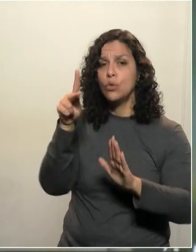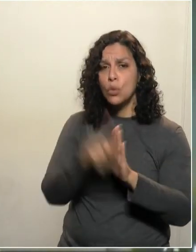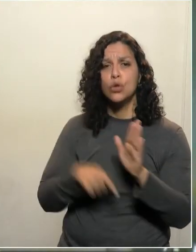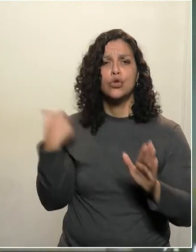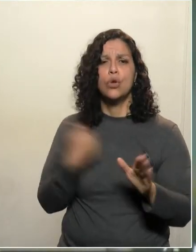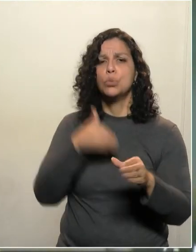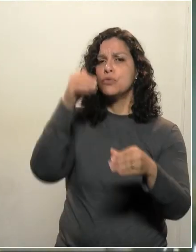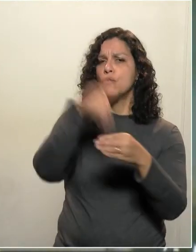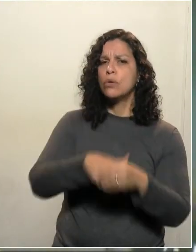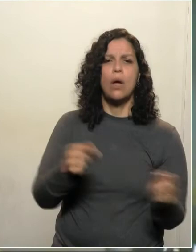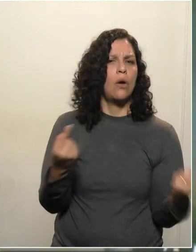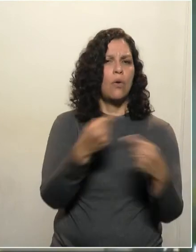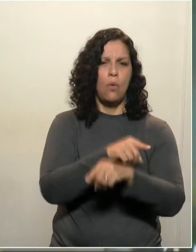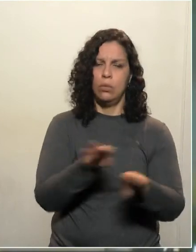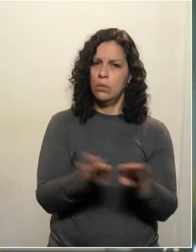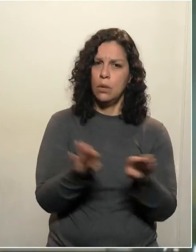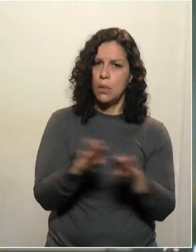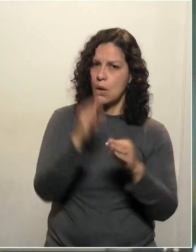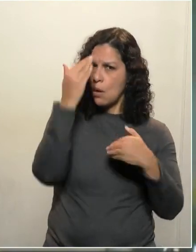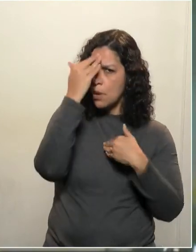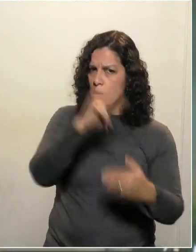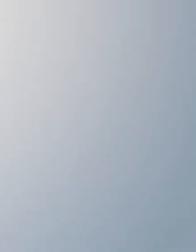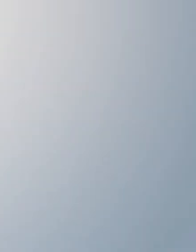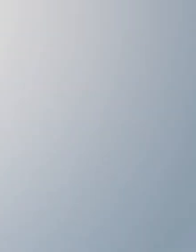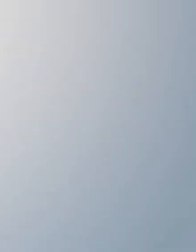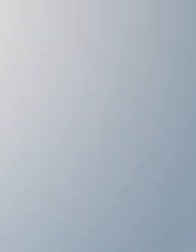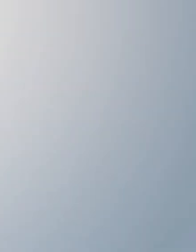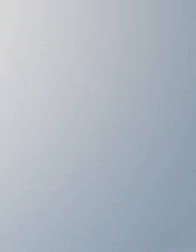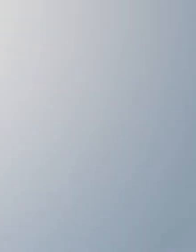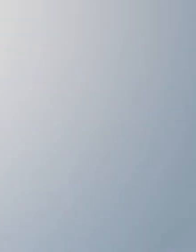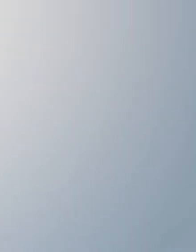nosso voto, no primeiro momento, será contrário. Obrigado, senhor presidente e senhores deputados.